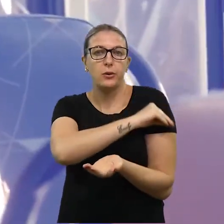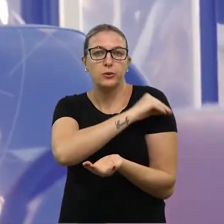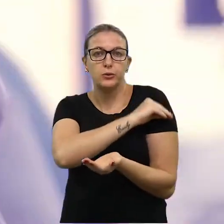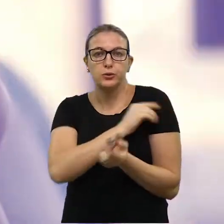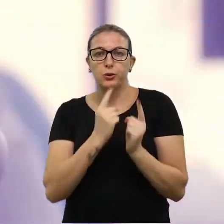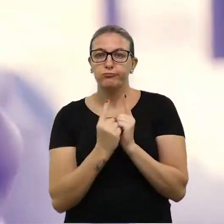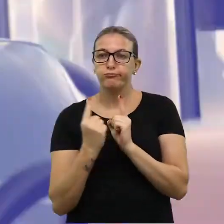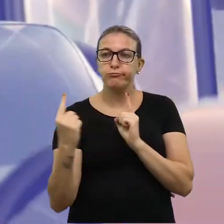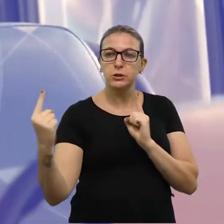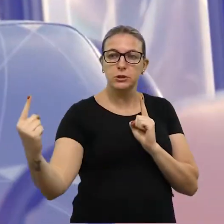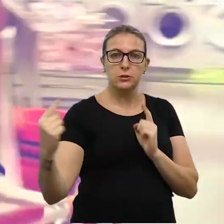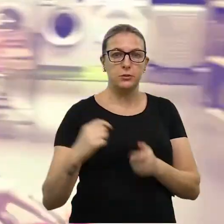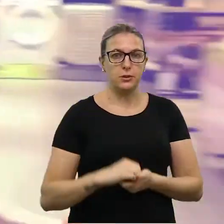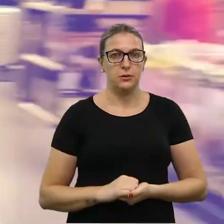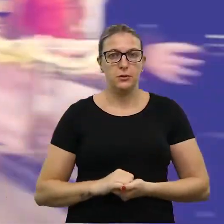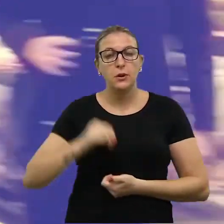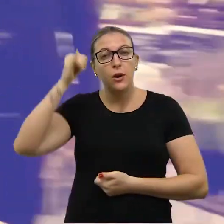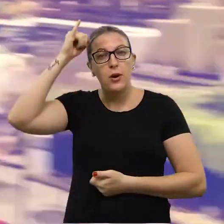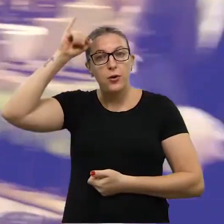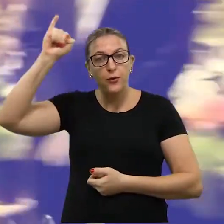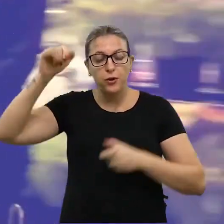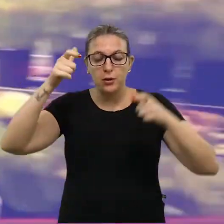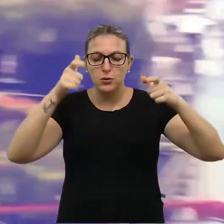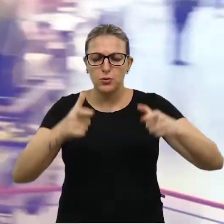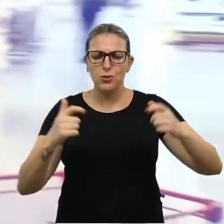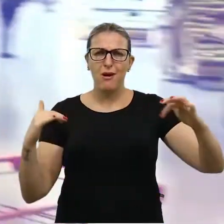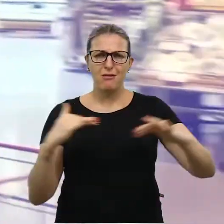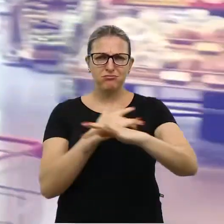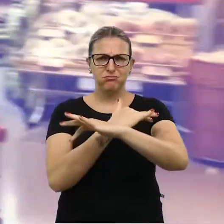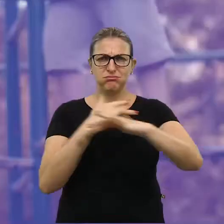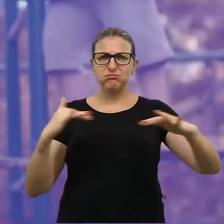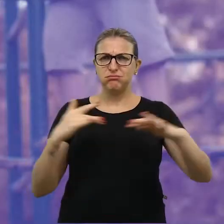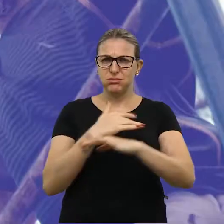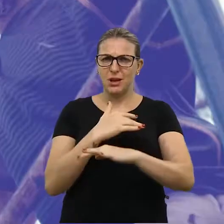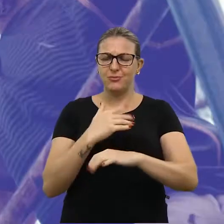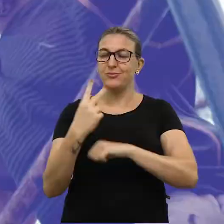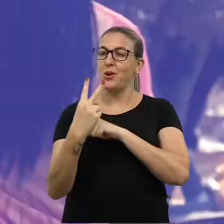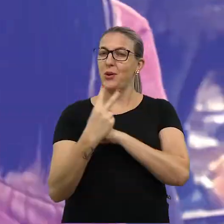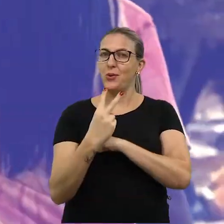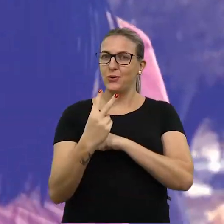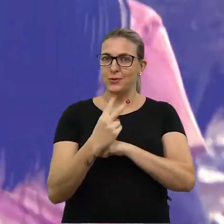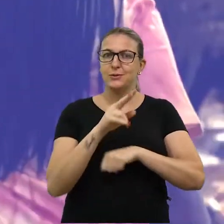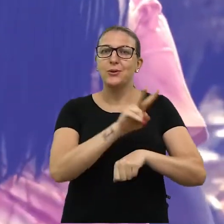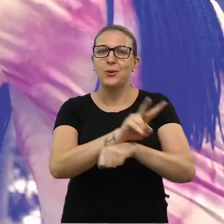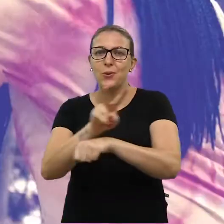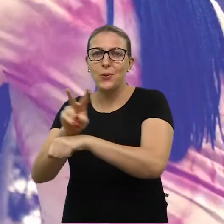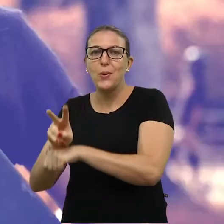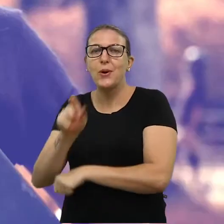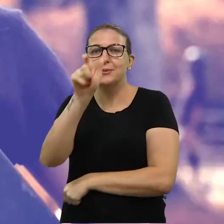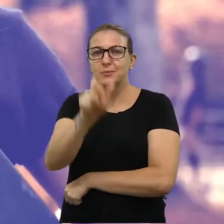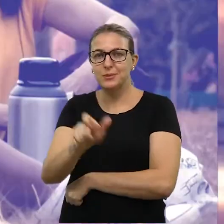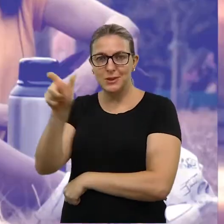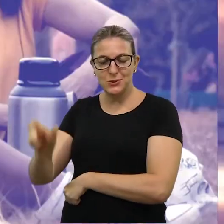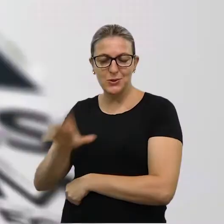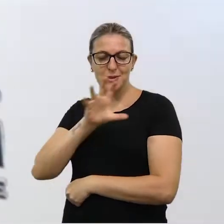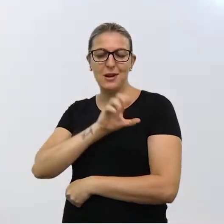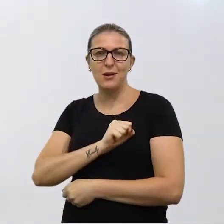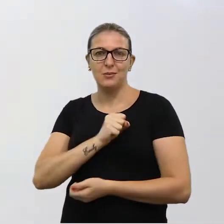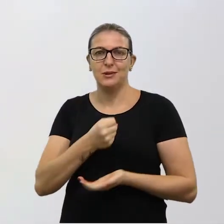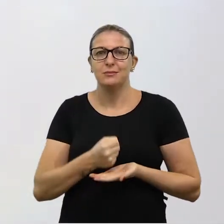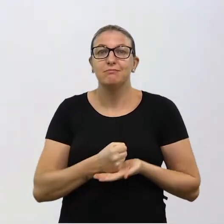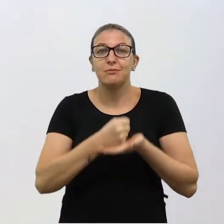distanciamento. Evite locais com aglomerações. Cuide de você e de quem você ama.